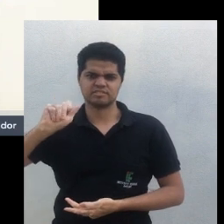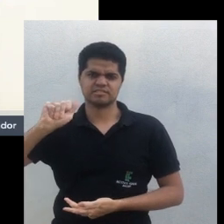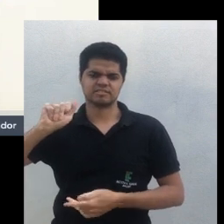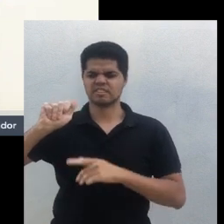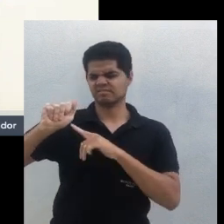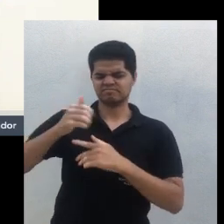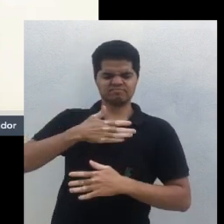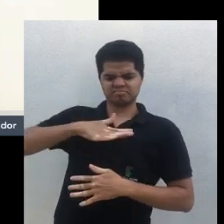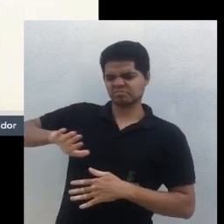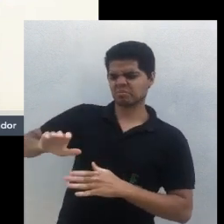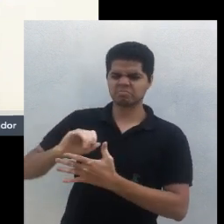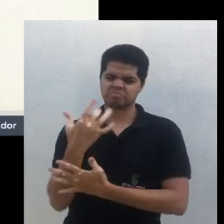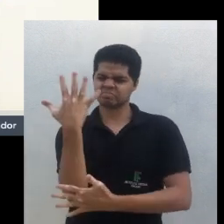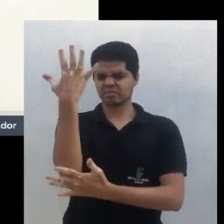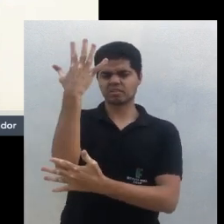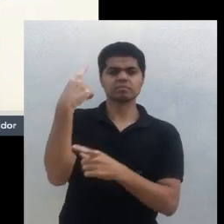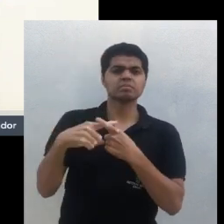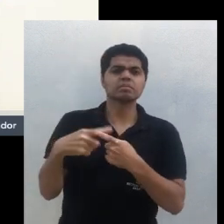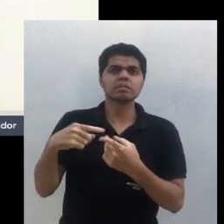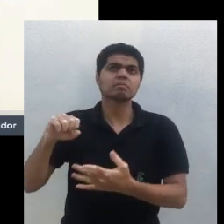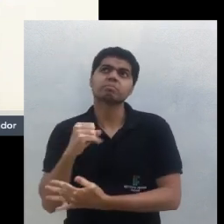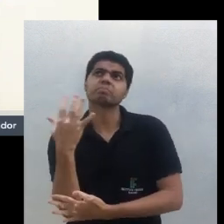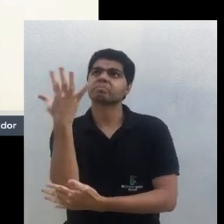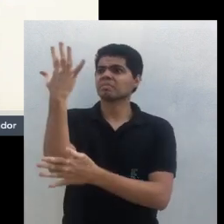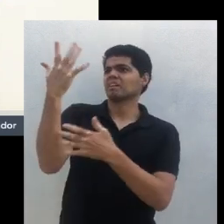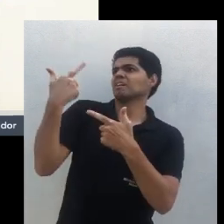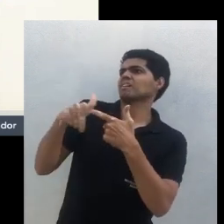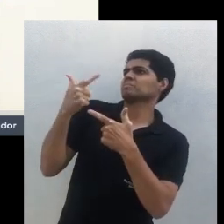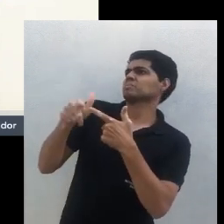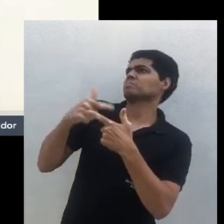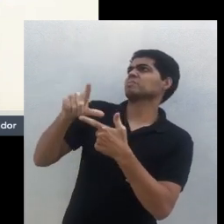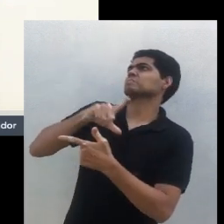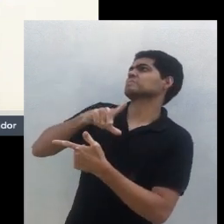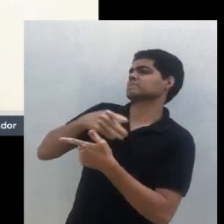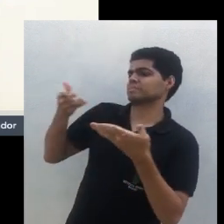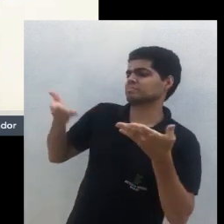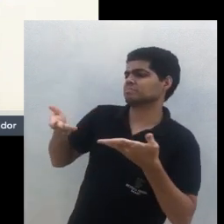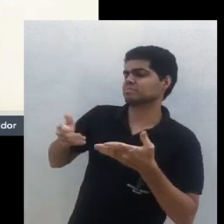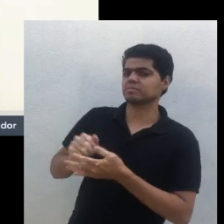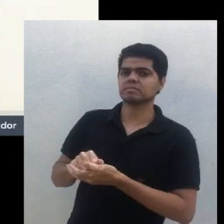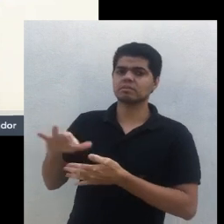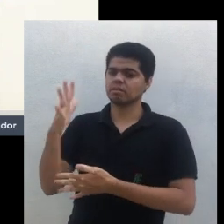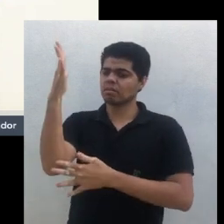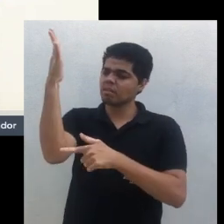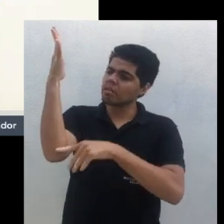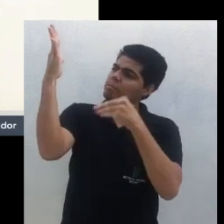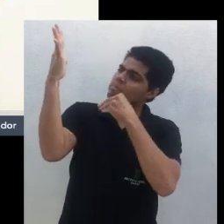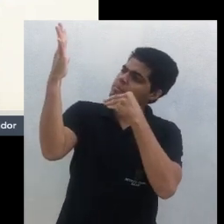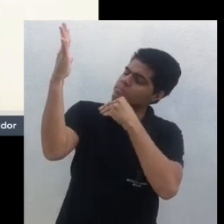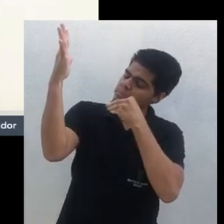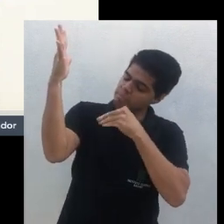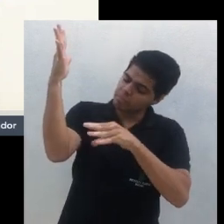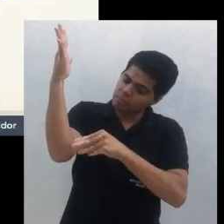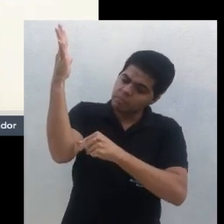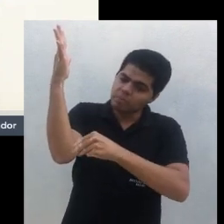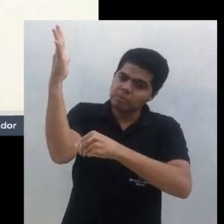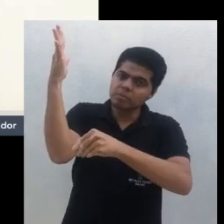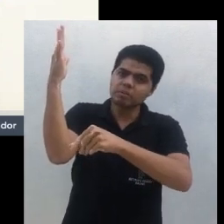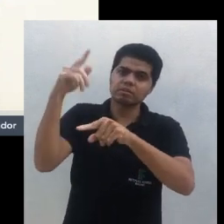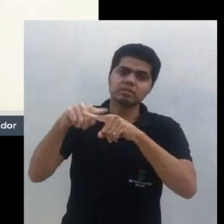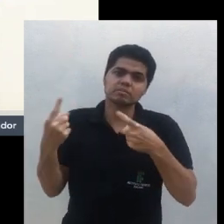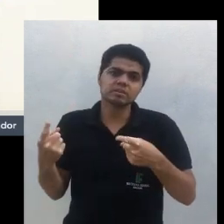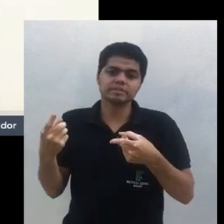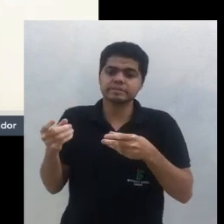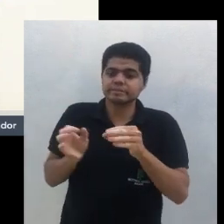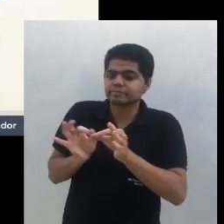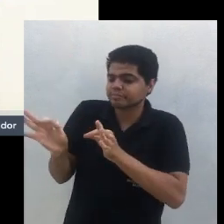está manejando a glicídia e está ali às vezes uma fonte de adubo então é a poda e outra coisa poda das espécies toda espécie